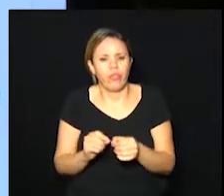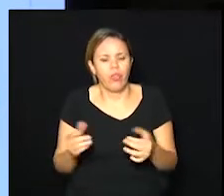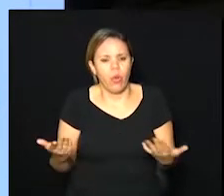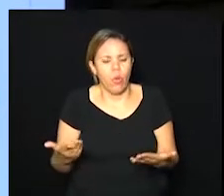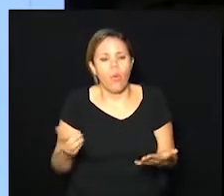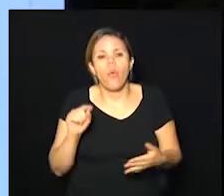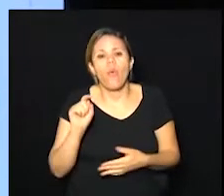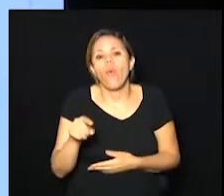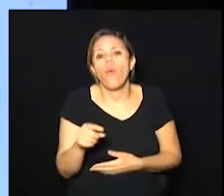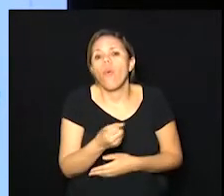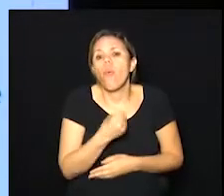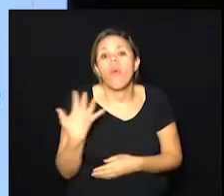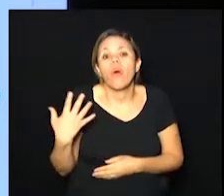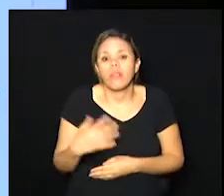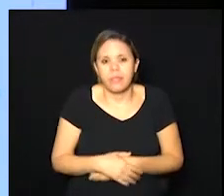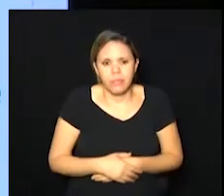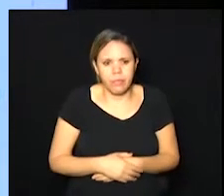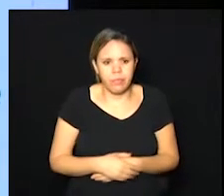já está com